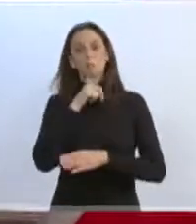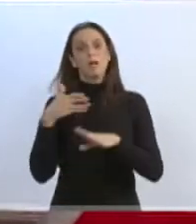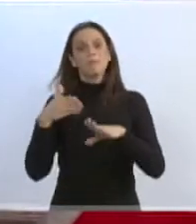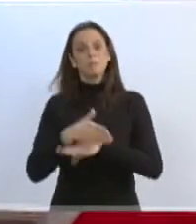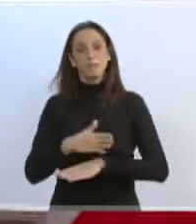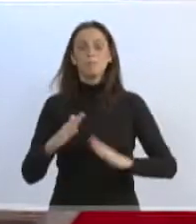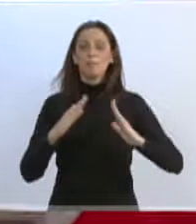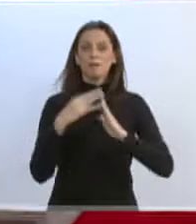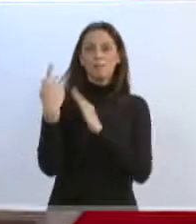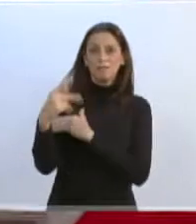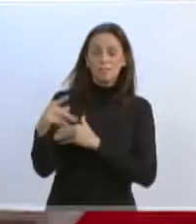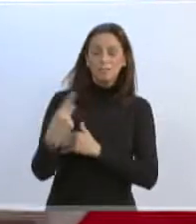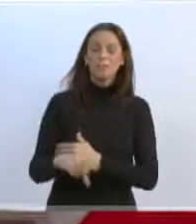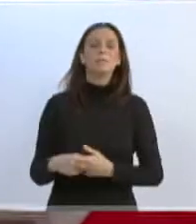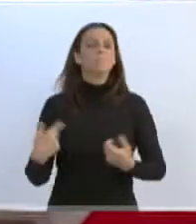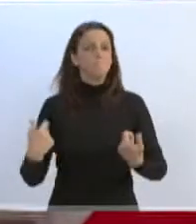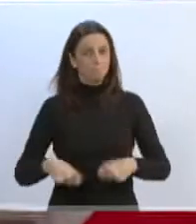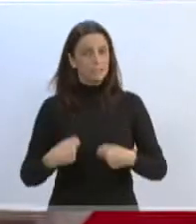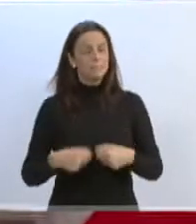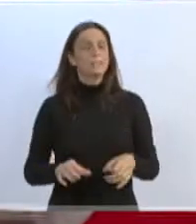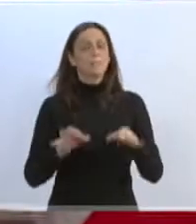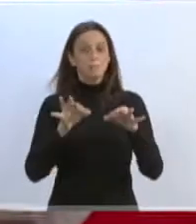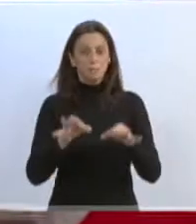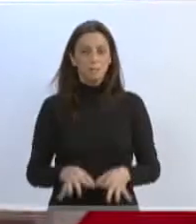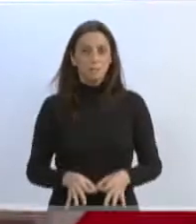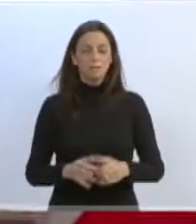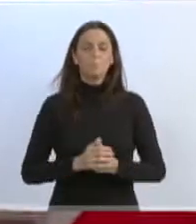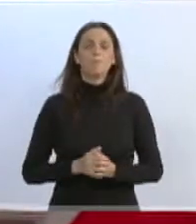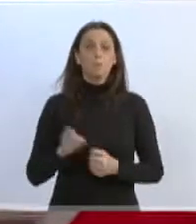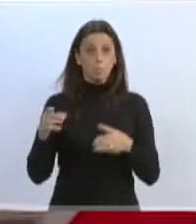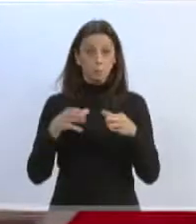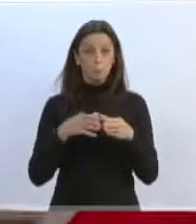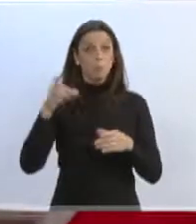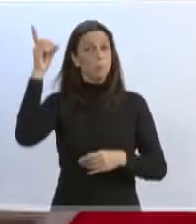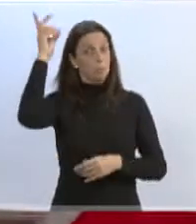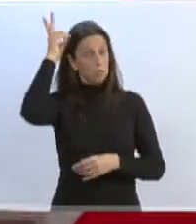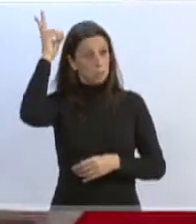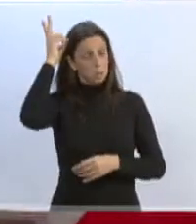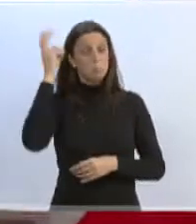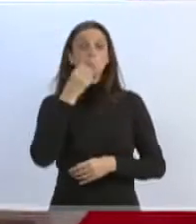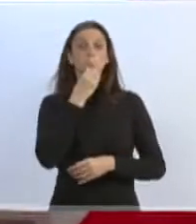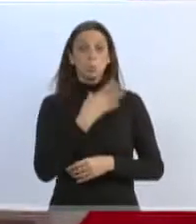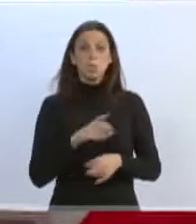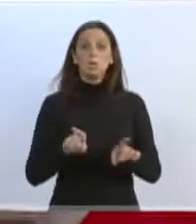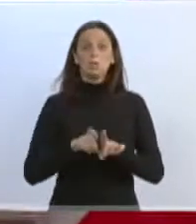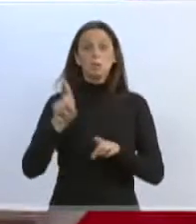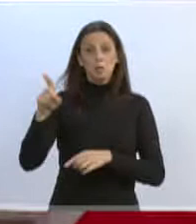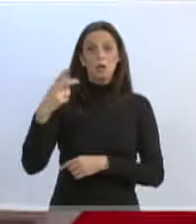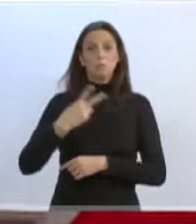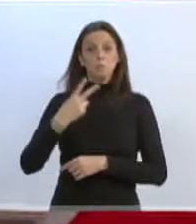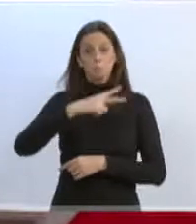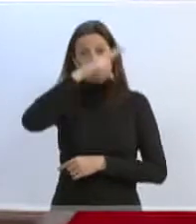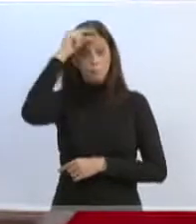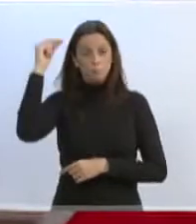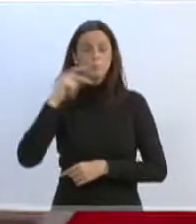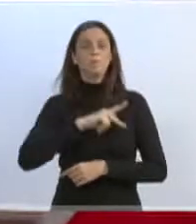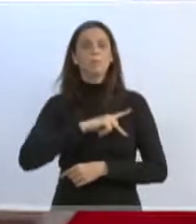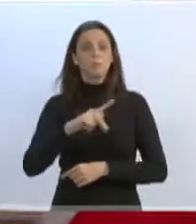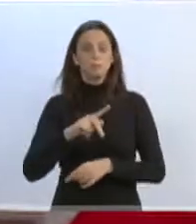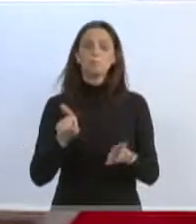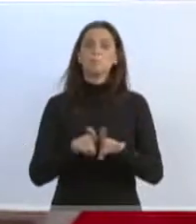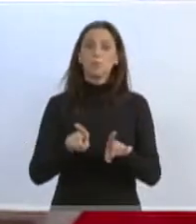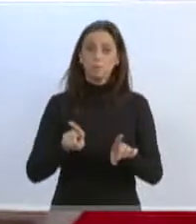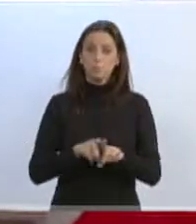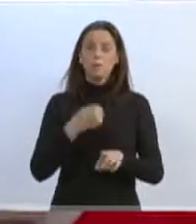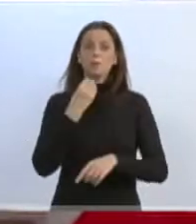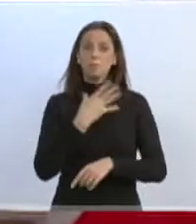habitação digna, enfim. Quero ressaltar o fato de termos sido bem recebidos, pelo prefeito, vice-prefeito lá, pelo vereador, presidente da Câmara de Vereadores, que também faz